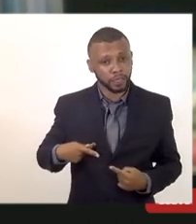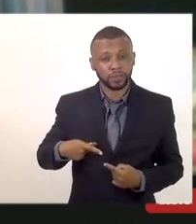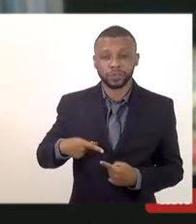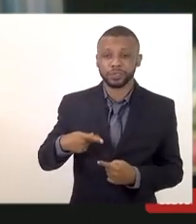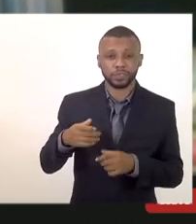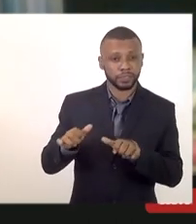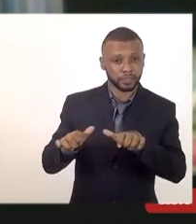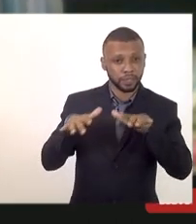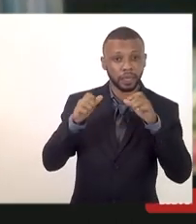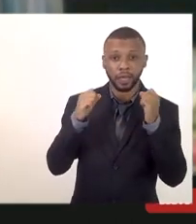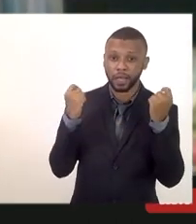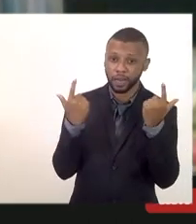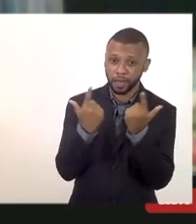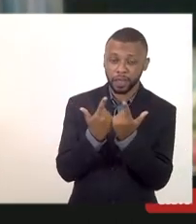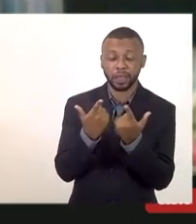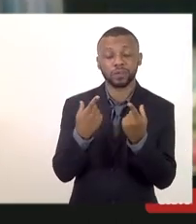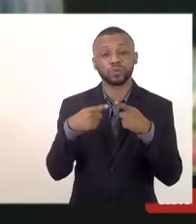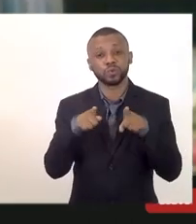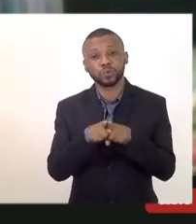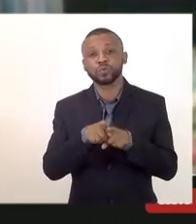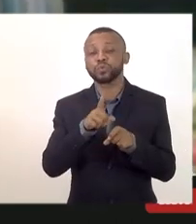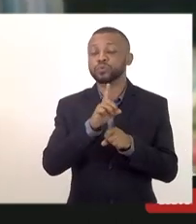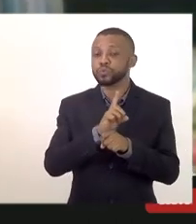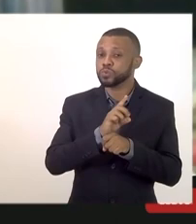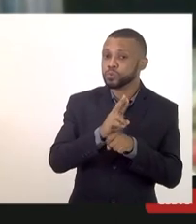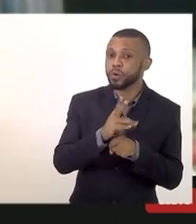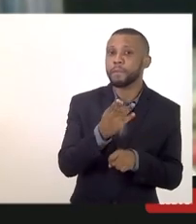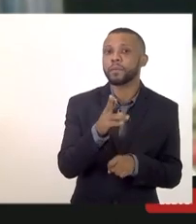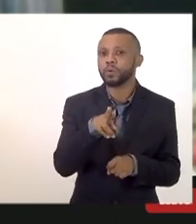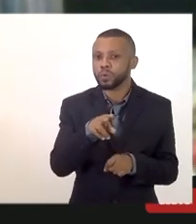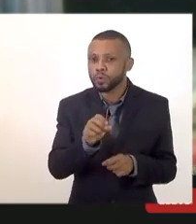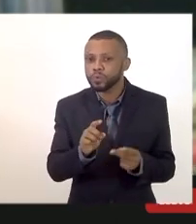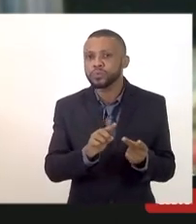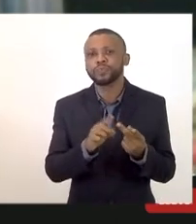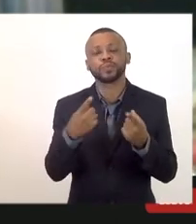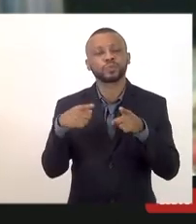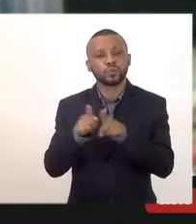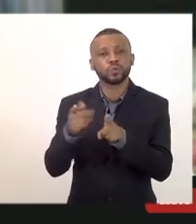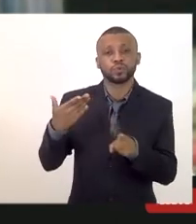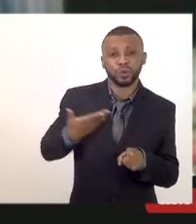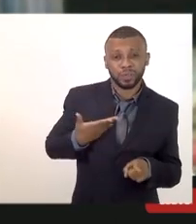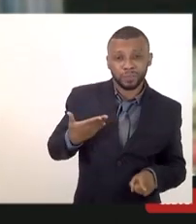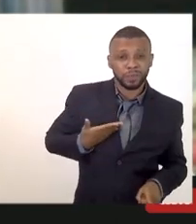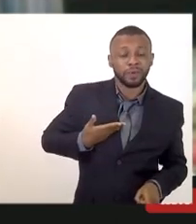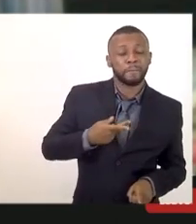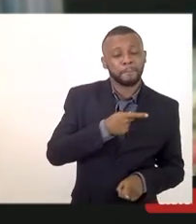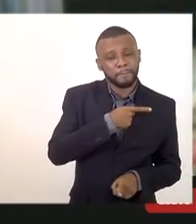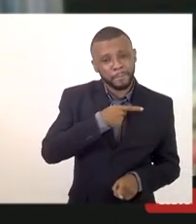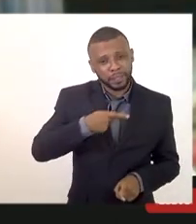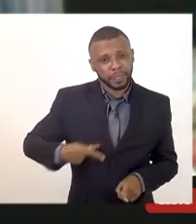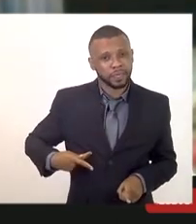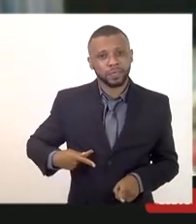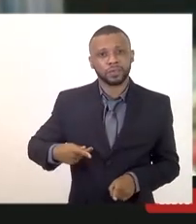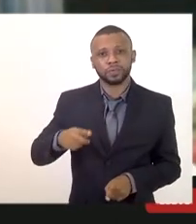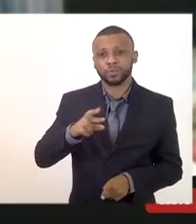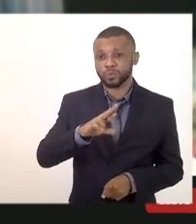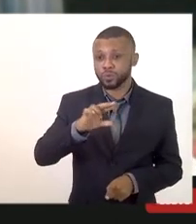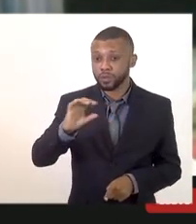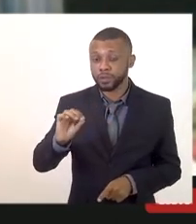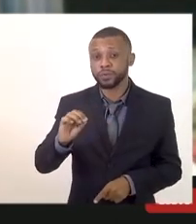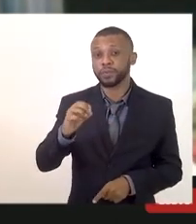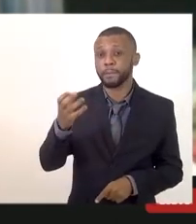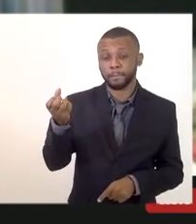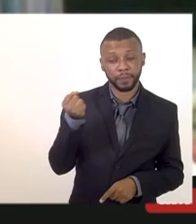aqui juntamente com o doutor Bruno Dubê juntamente com nosso amigo querido presidente do Rio Previdência